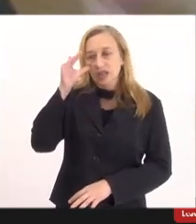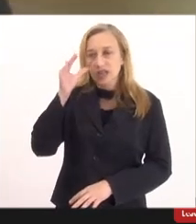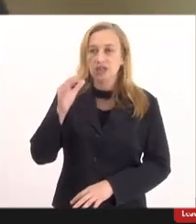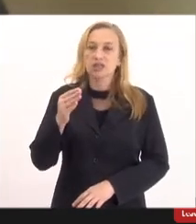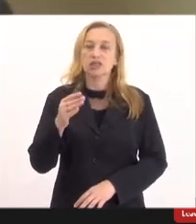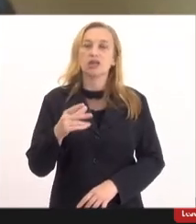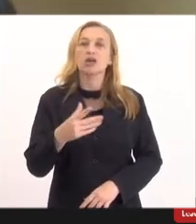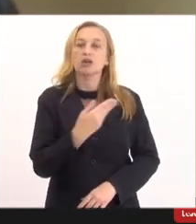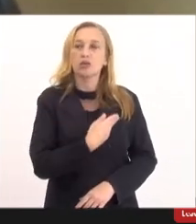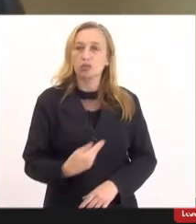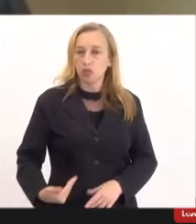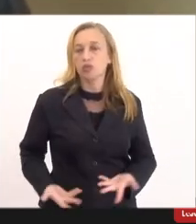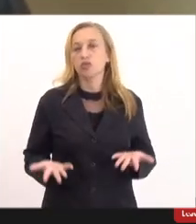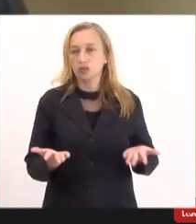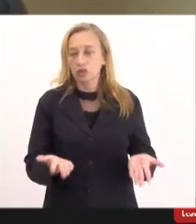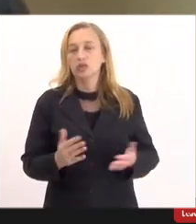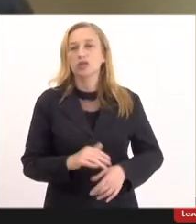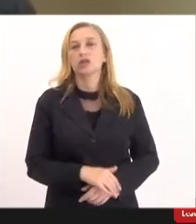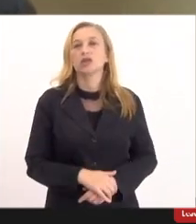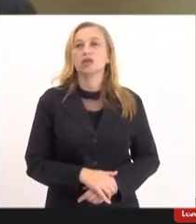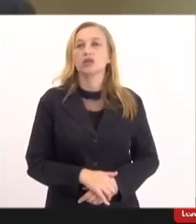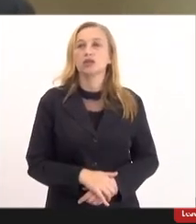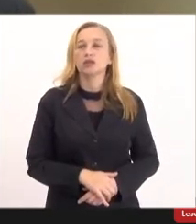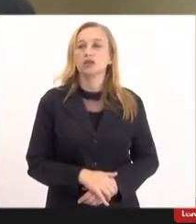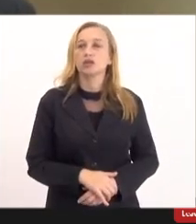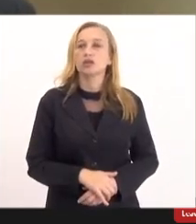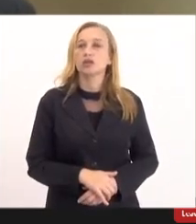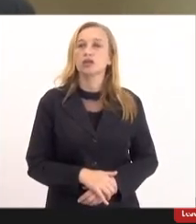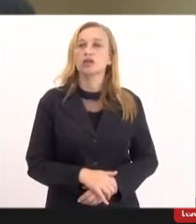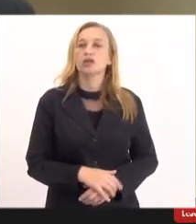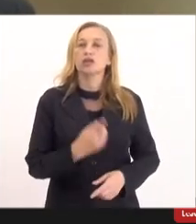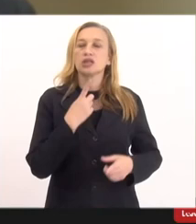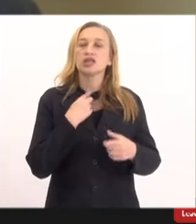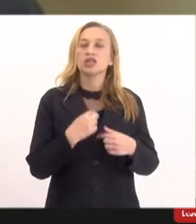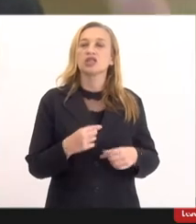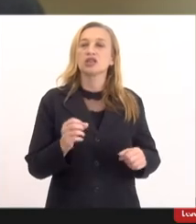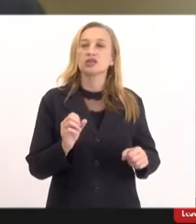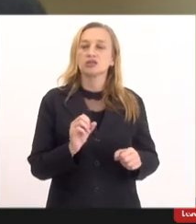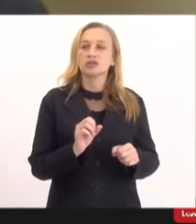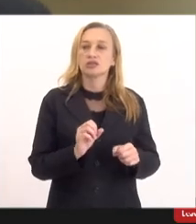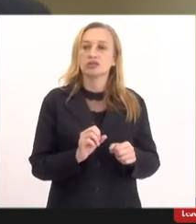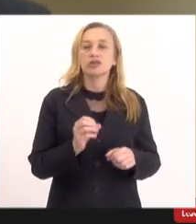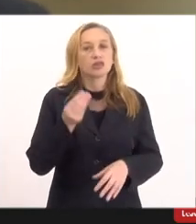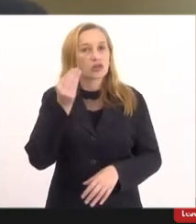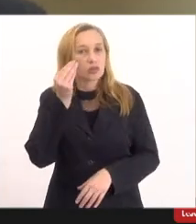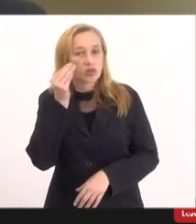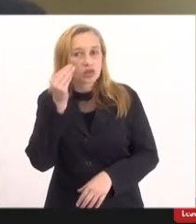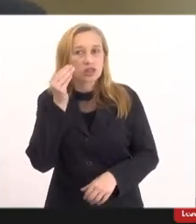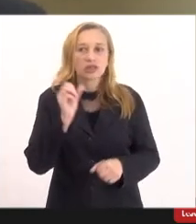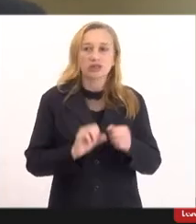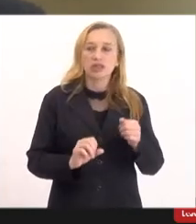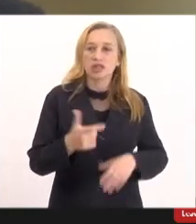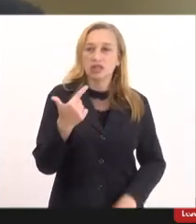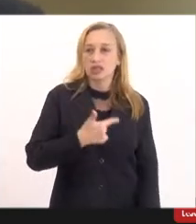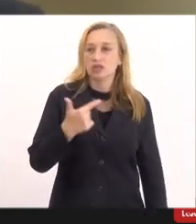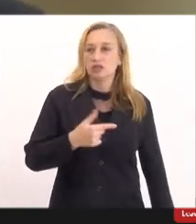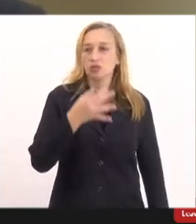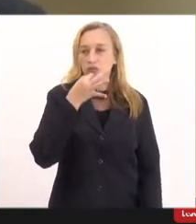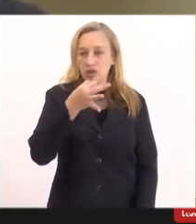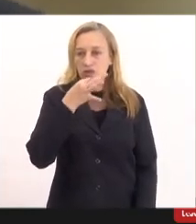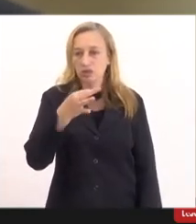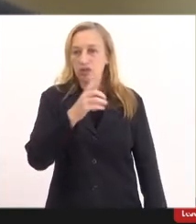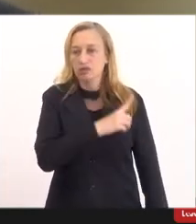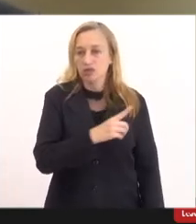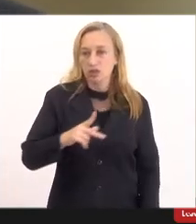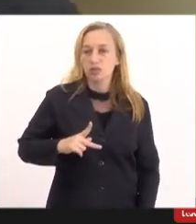é chamado a agir e é o que tem tentado fazer nessa oportunidade segundo a opinião aqui da coordenação da defensoria